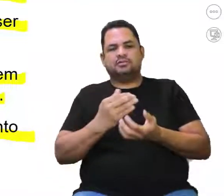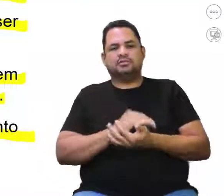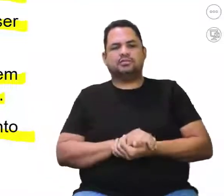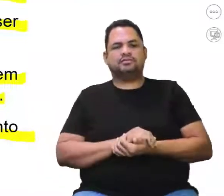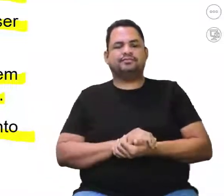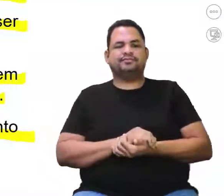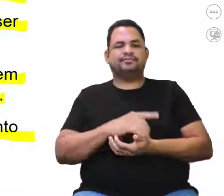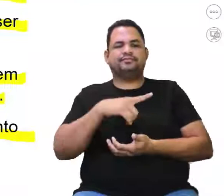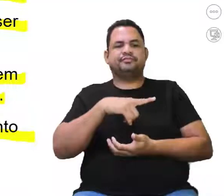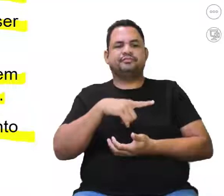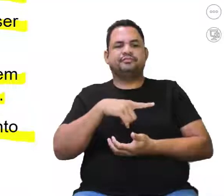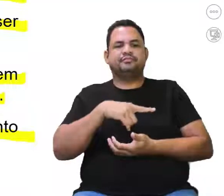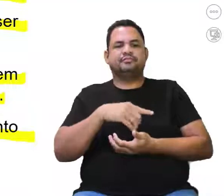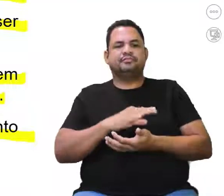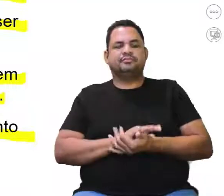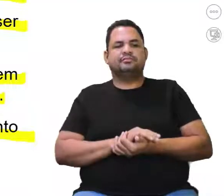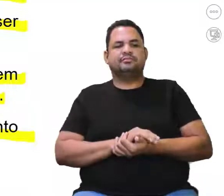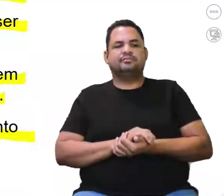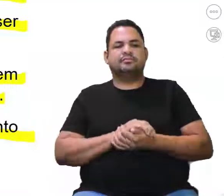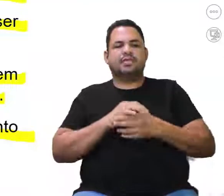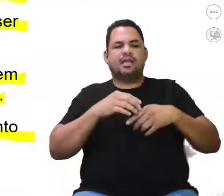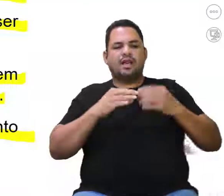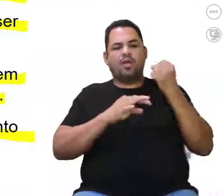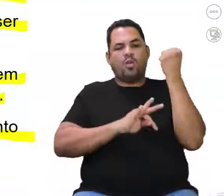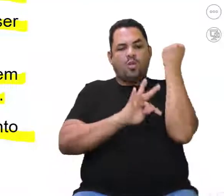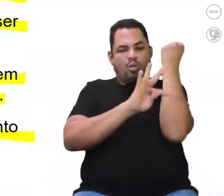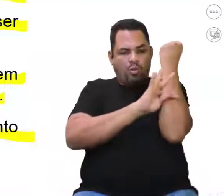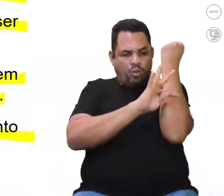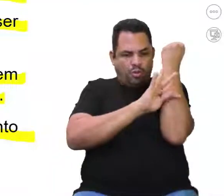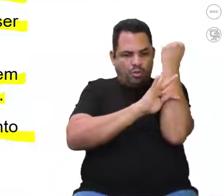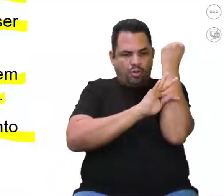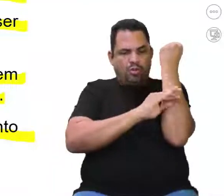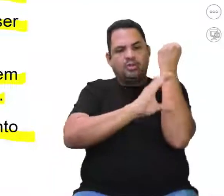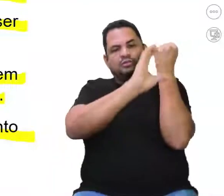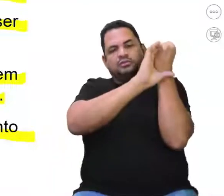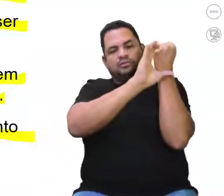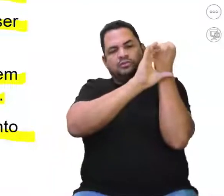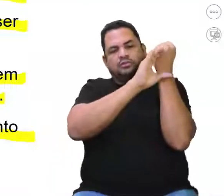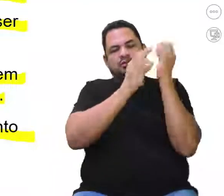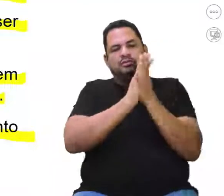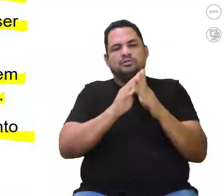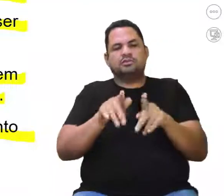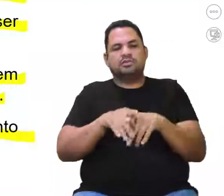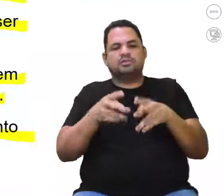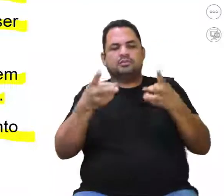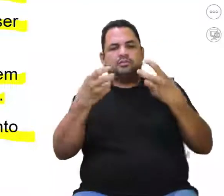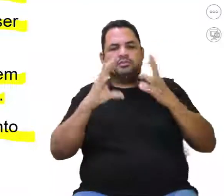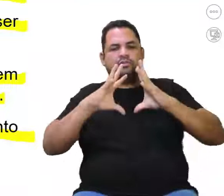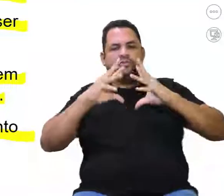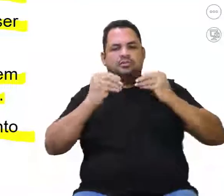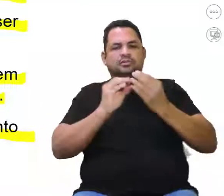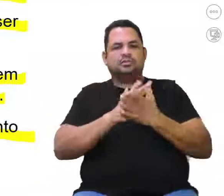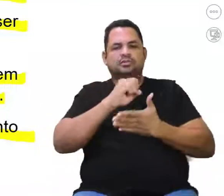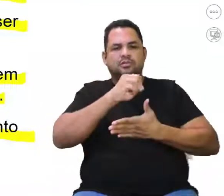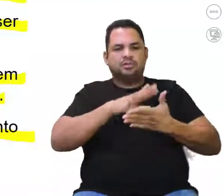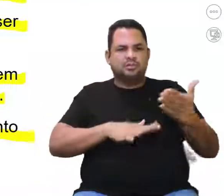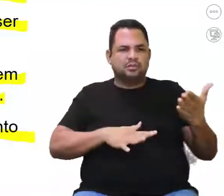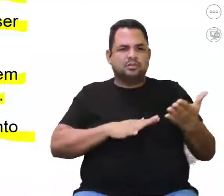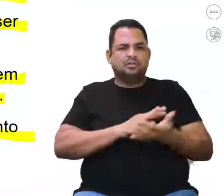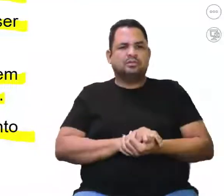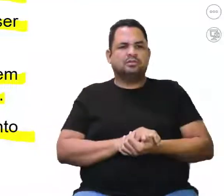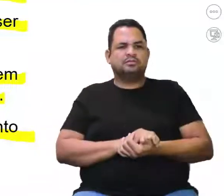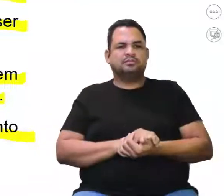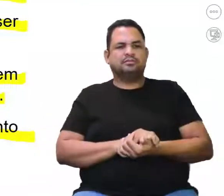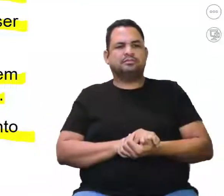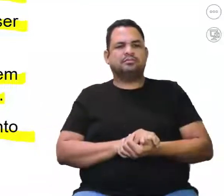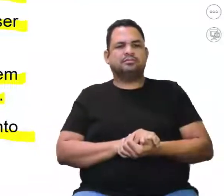A. Então, ela vai atingir ali a região torácica, a região cervical. Então, a gente consegue perceber que todas as questões, né, professora?